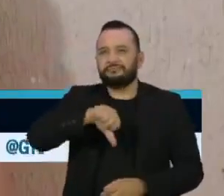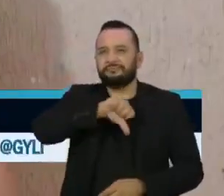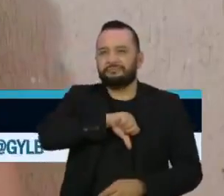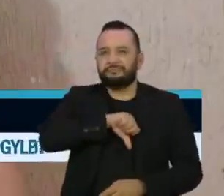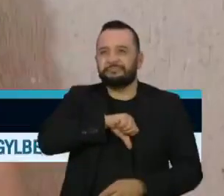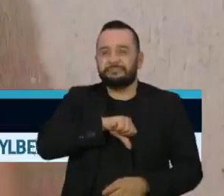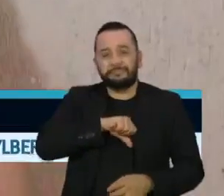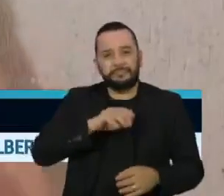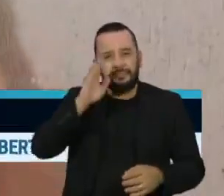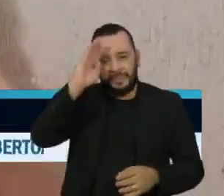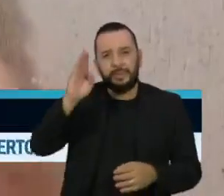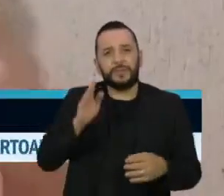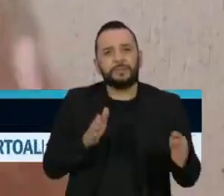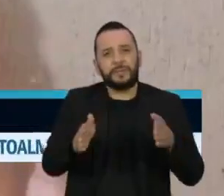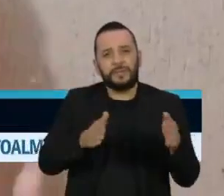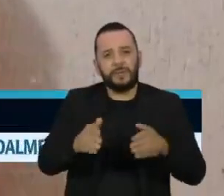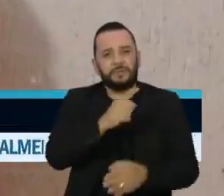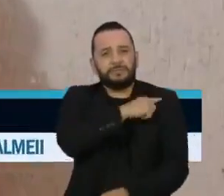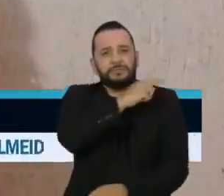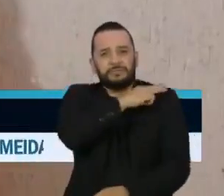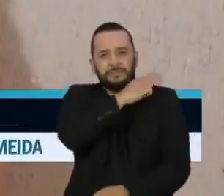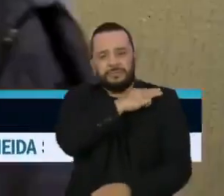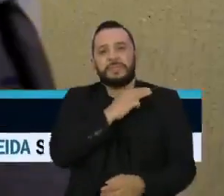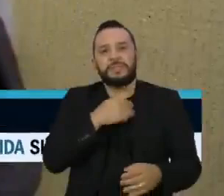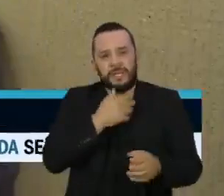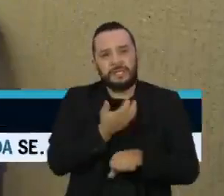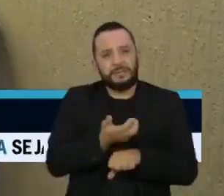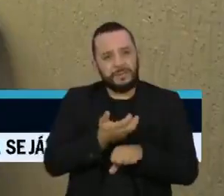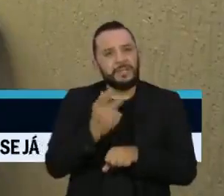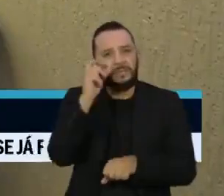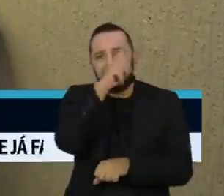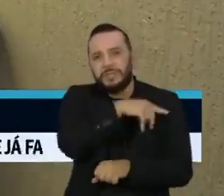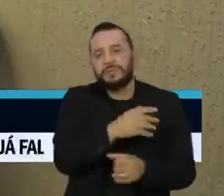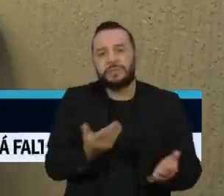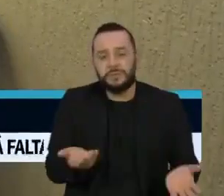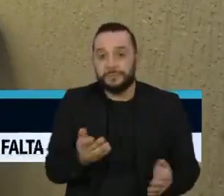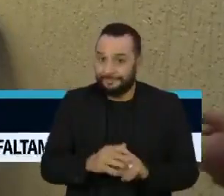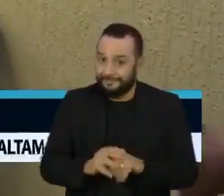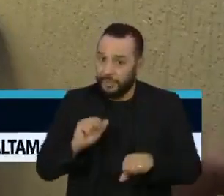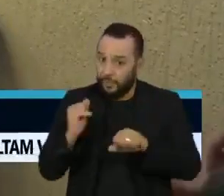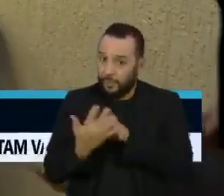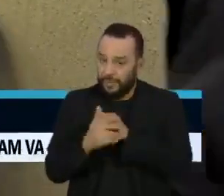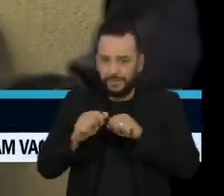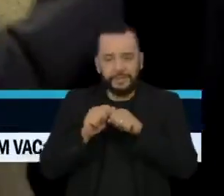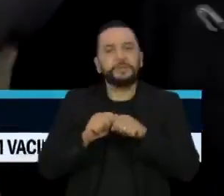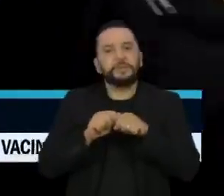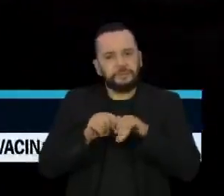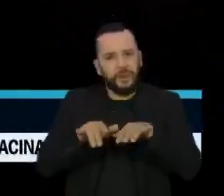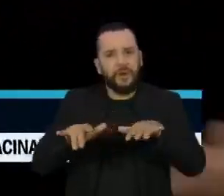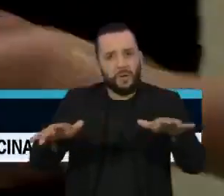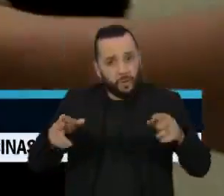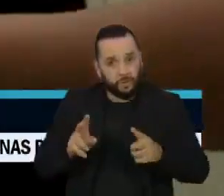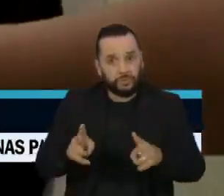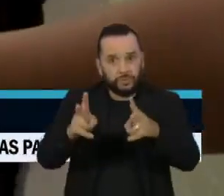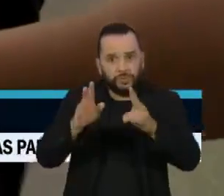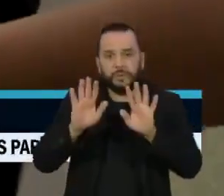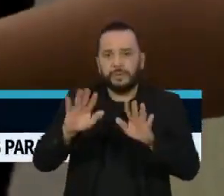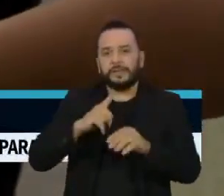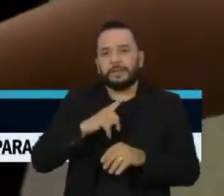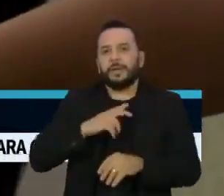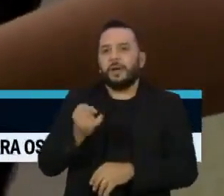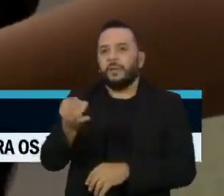ensino médio, que as matérias são mais complexas. O coronavírus ainda não se foi, mas deixou marcas profundas e